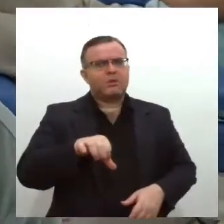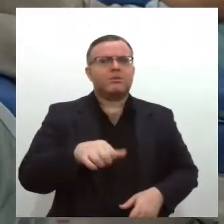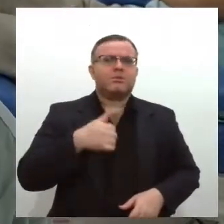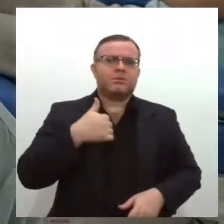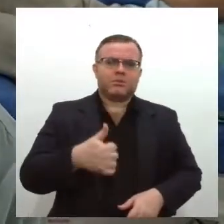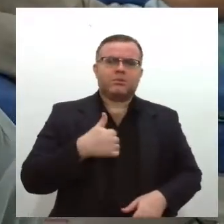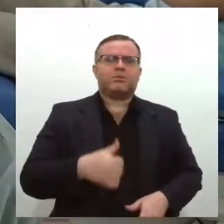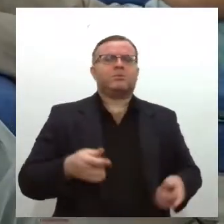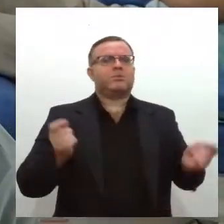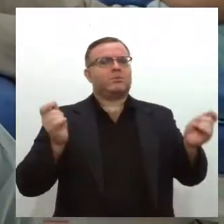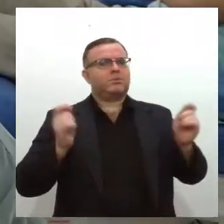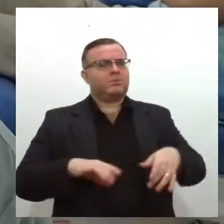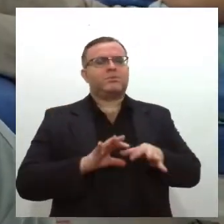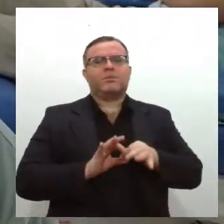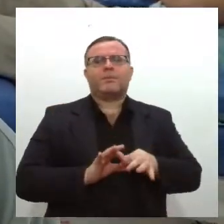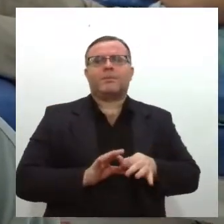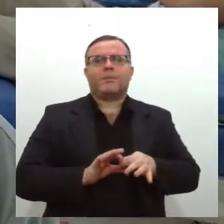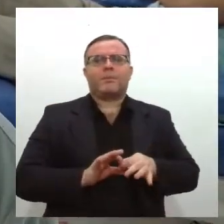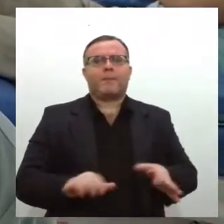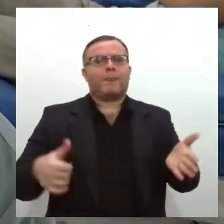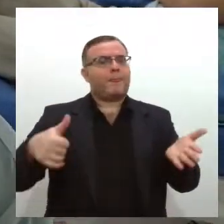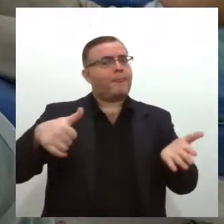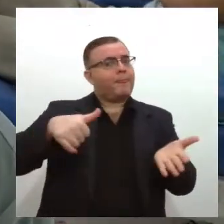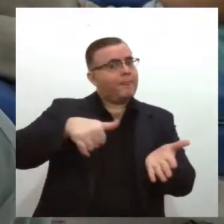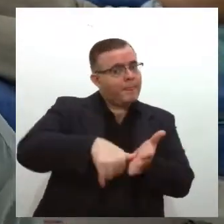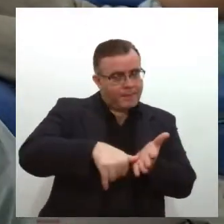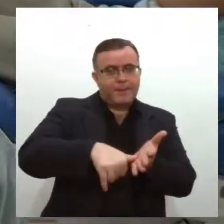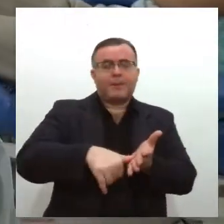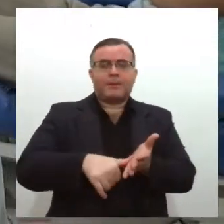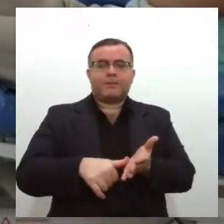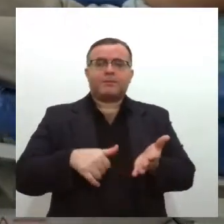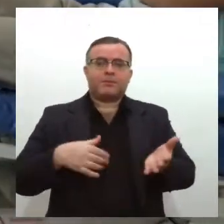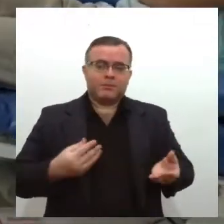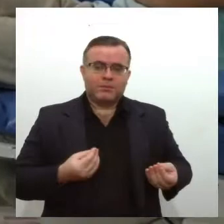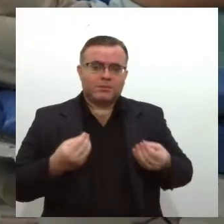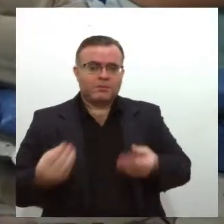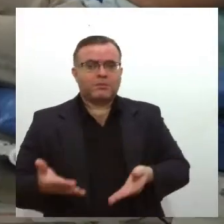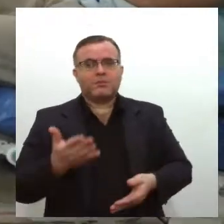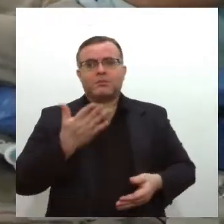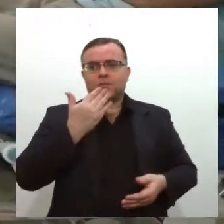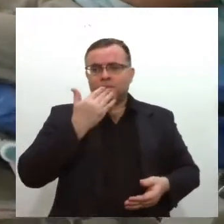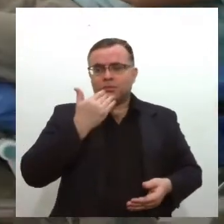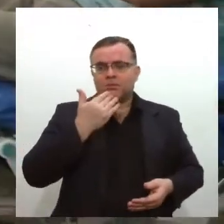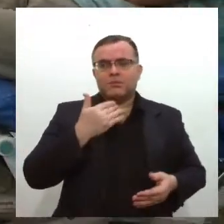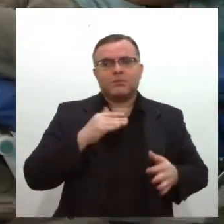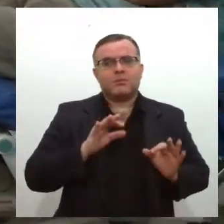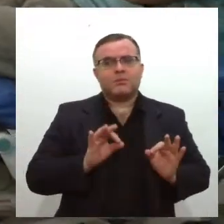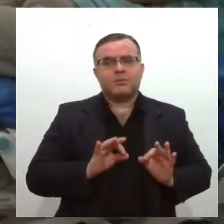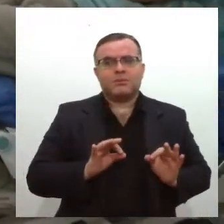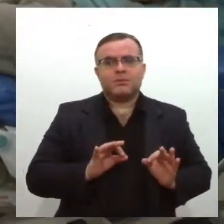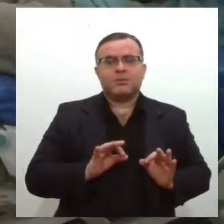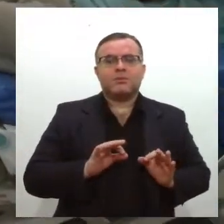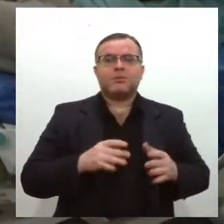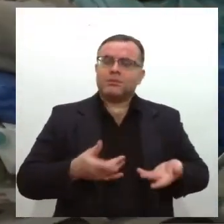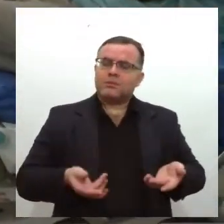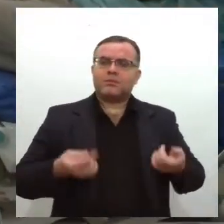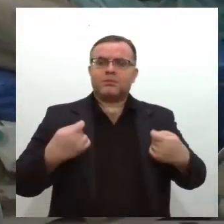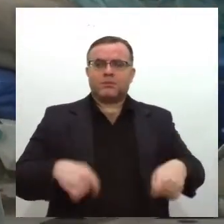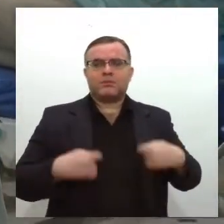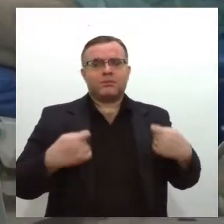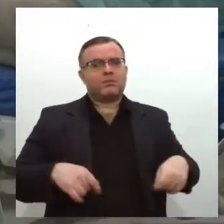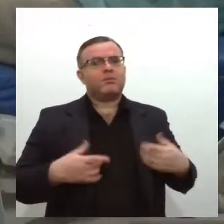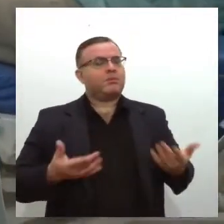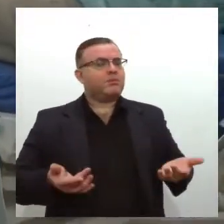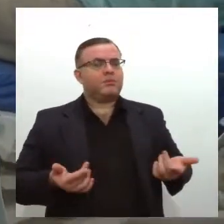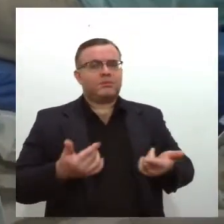está munido de documento oficial com foto, ter dormido bem, ter se alimentado, e não ter diabetes, nem